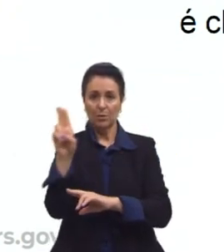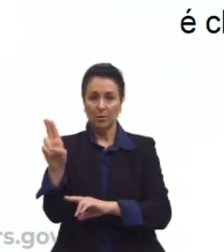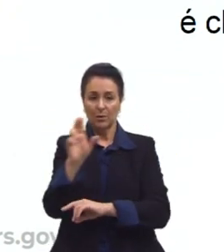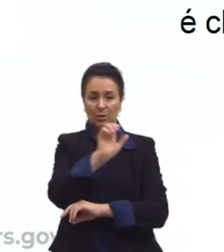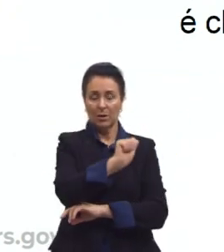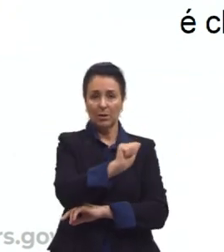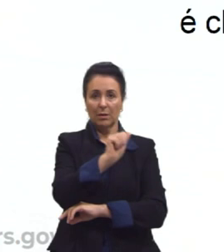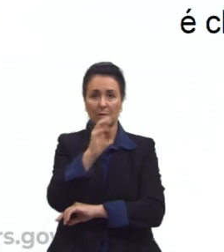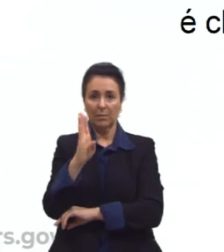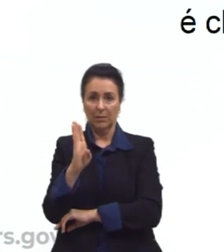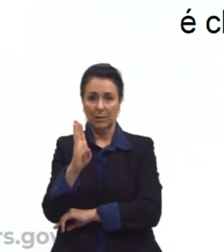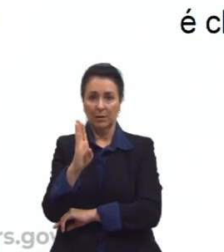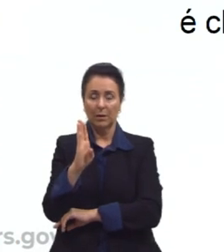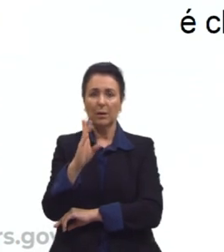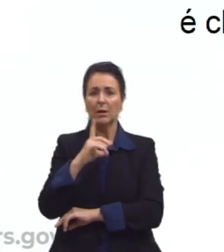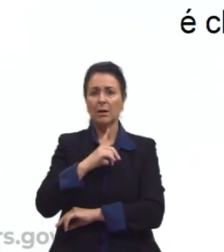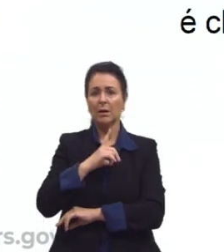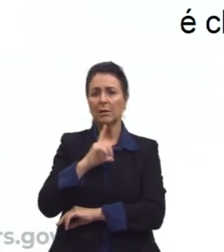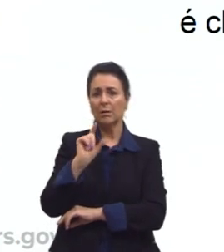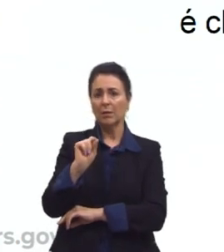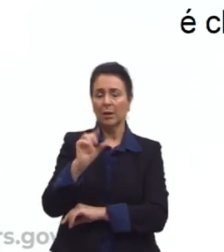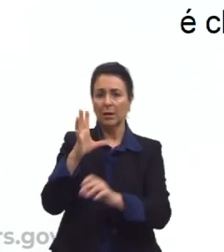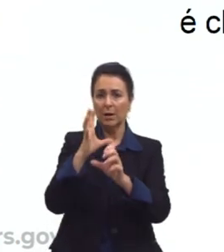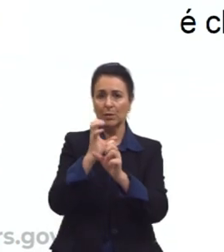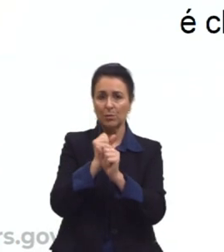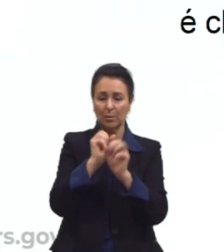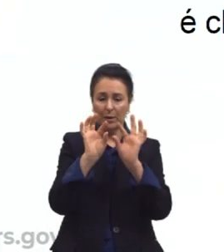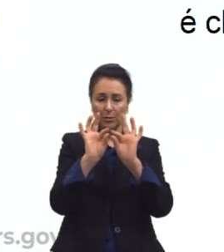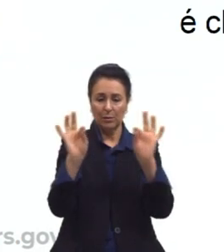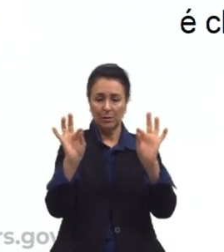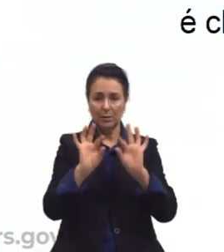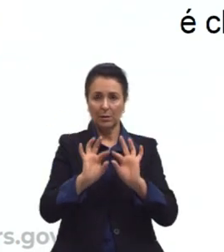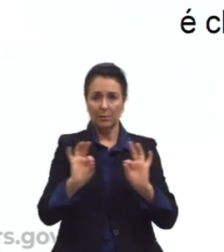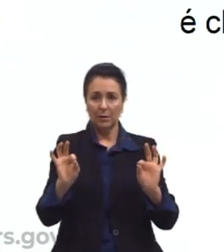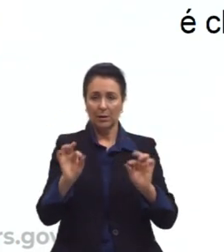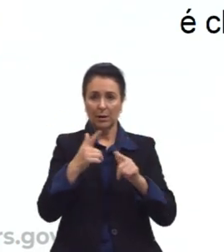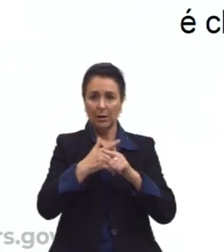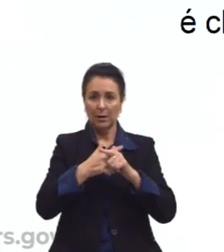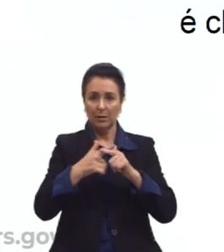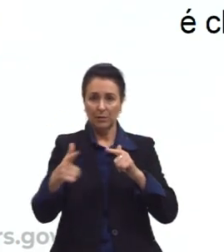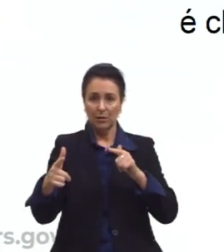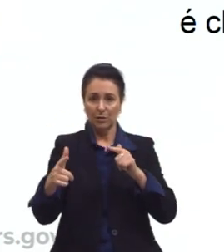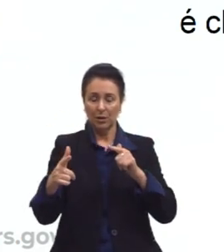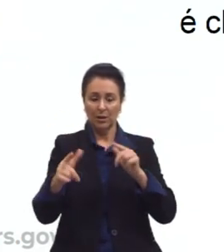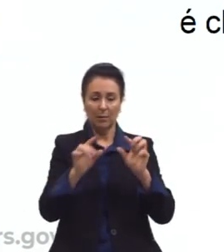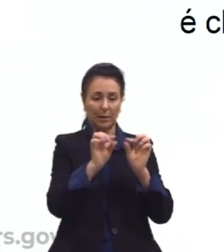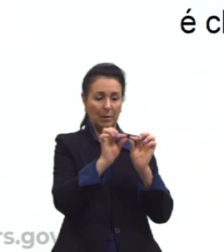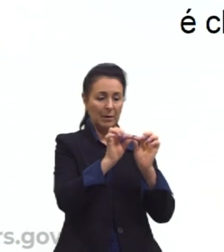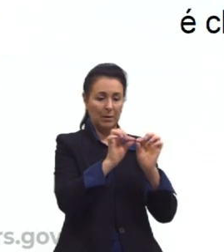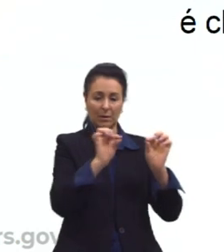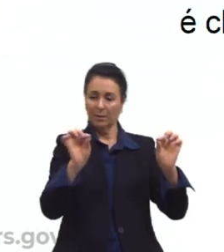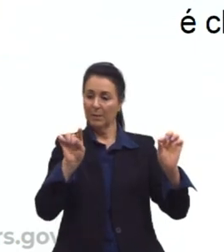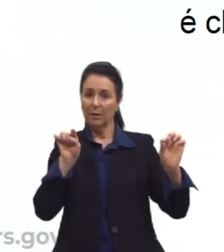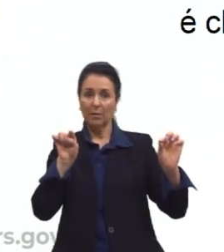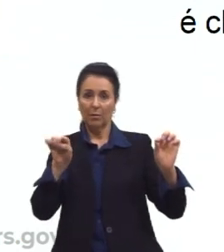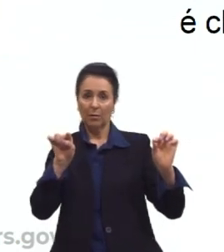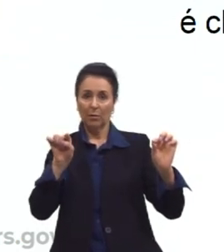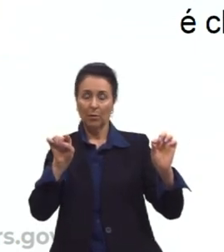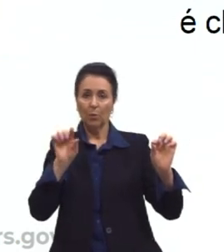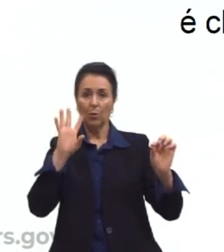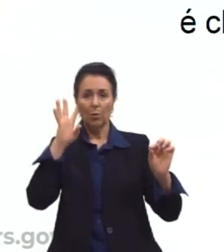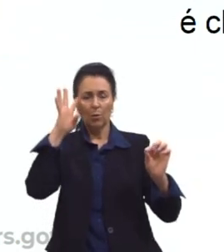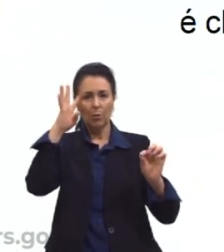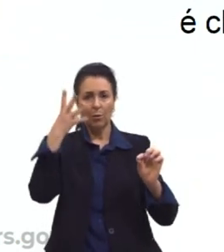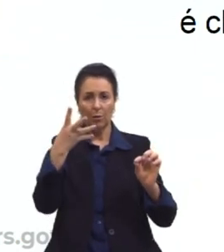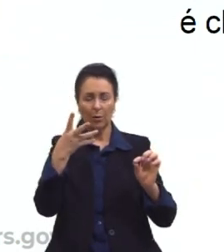e B, sendo que, quando a soma desses segmentos é dividida pela parte mais longa, o resultado obtido é